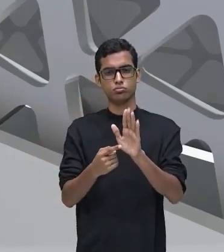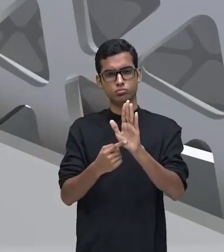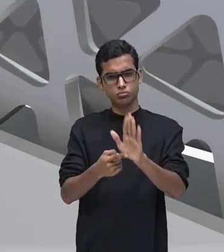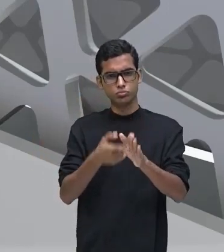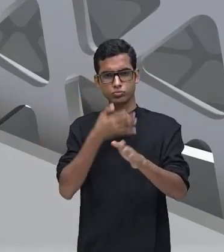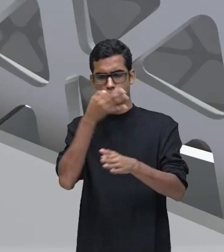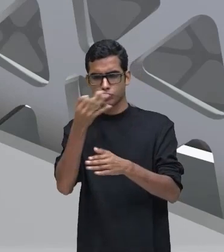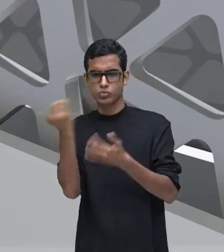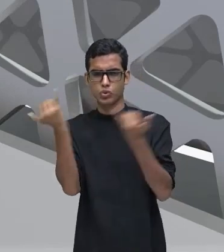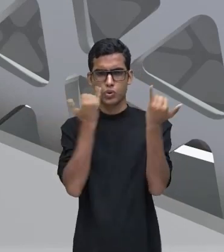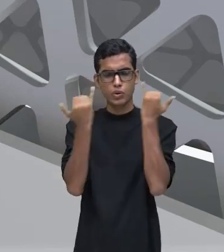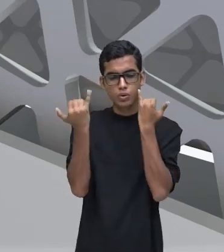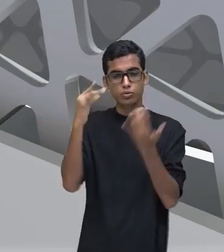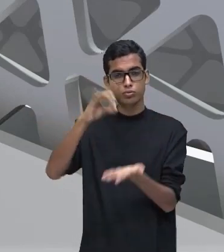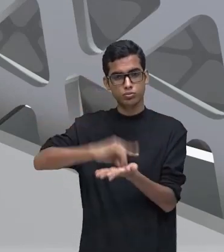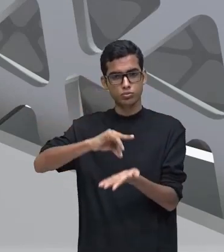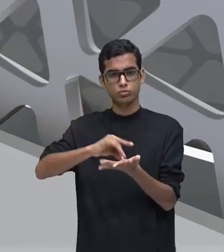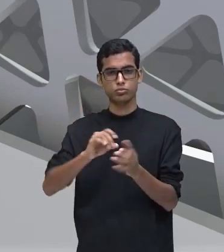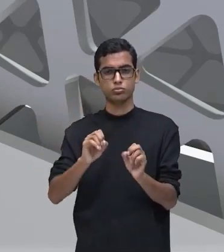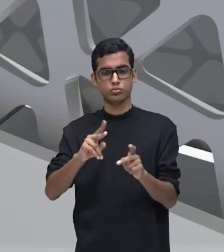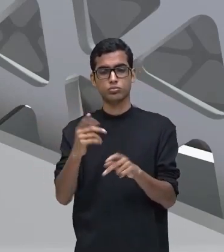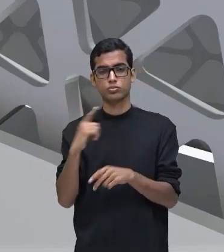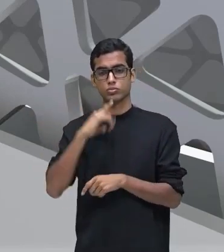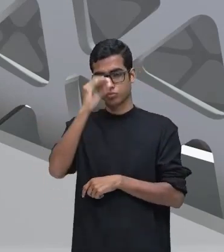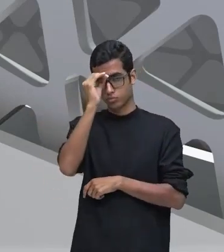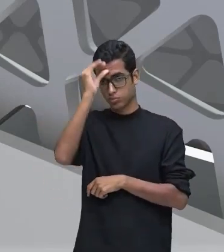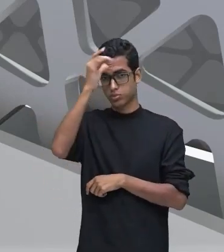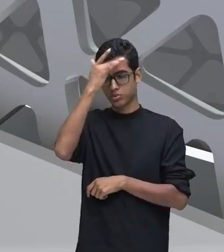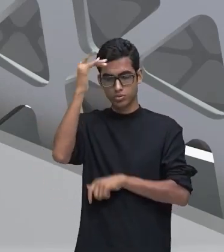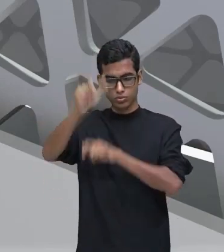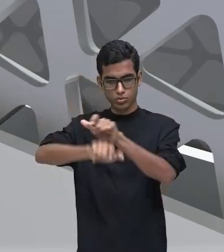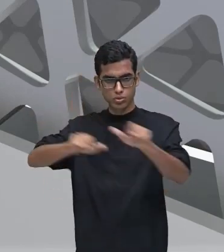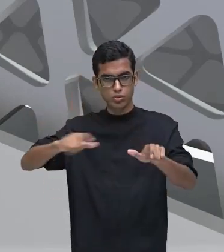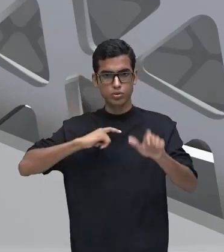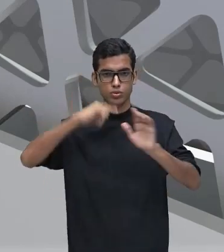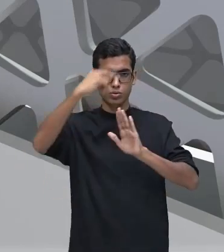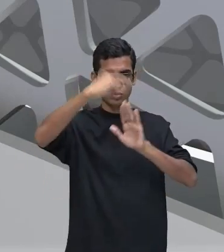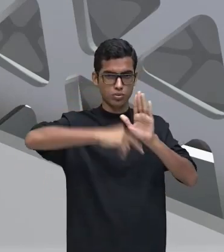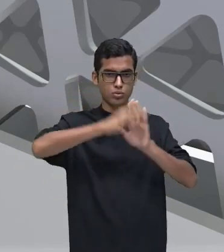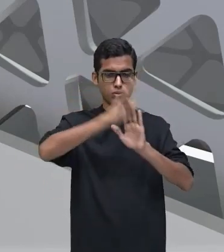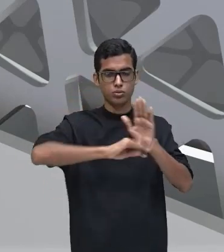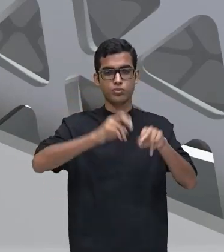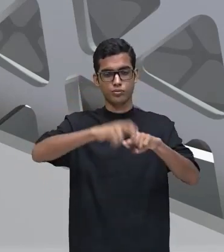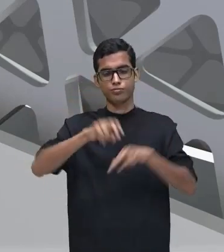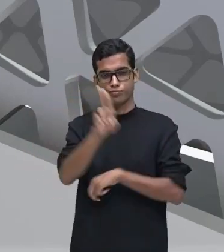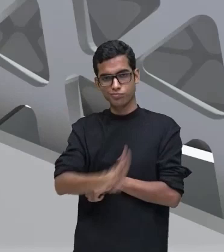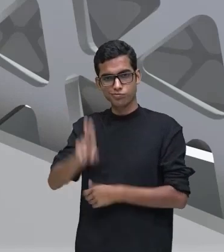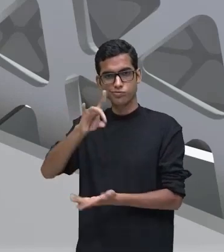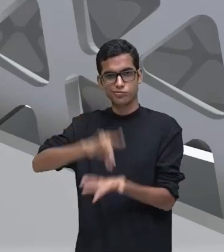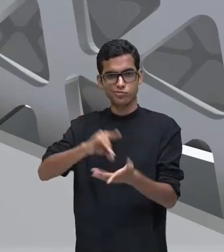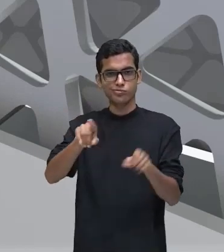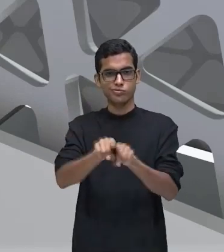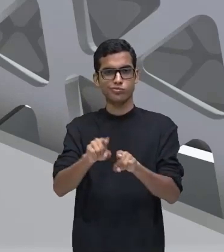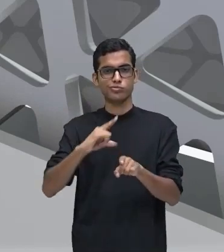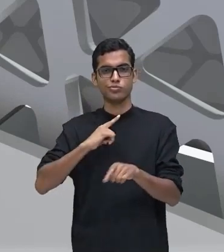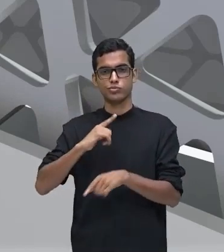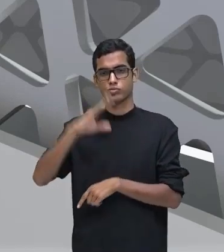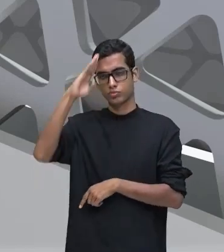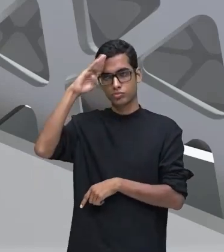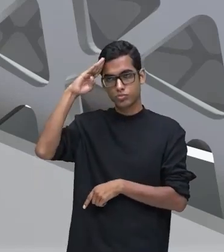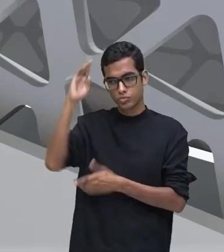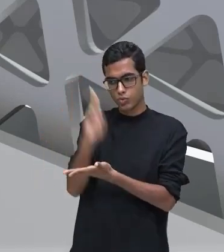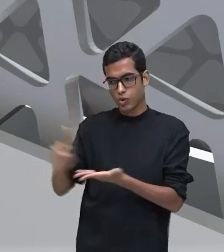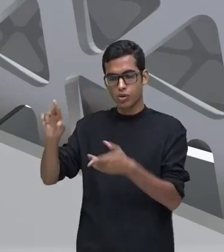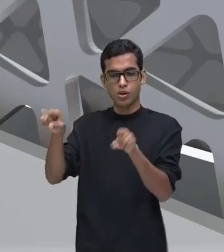dados, fatos, certo? Para o conhecimento daquelas pessoas que leem. Por isso, ele é tão utilizado na academia, na